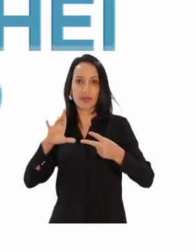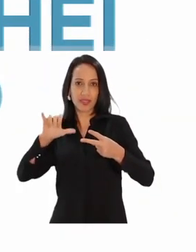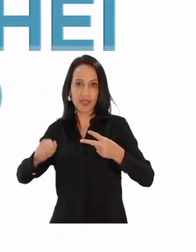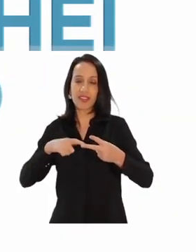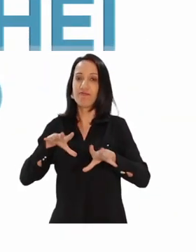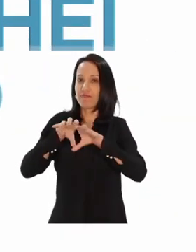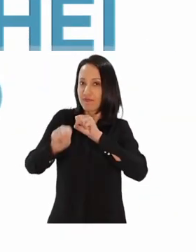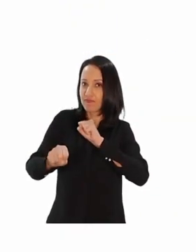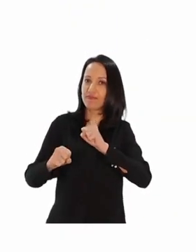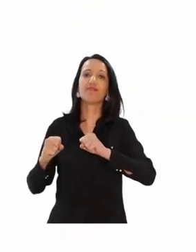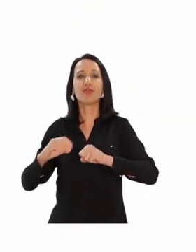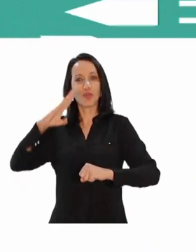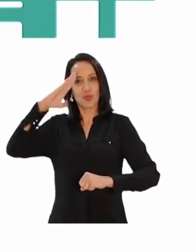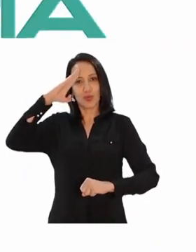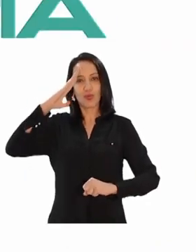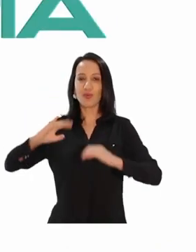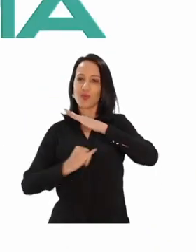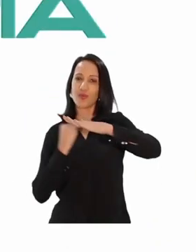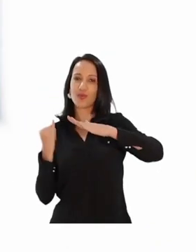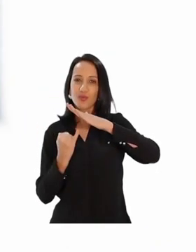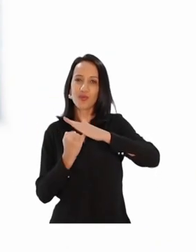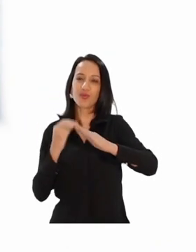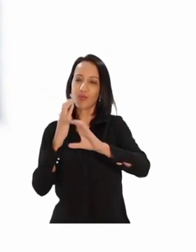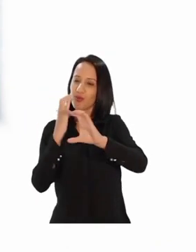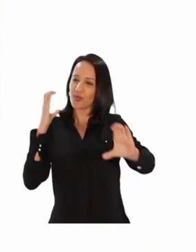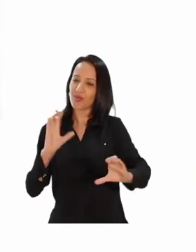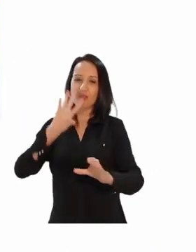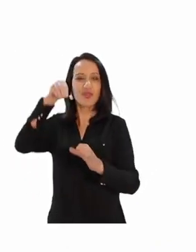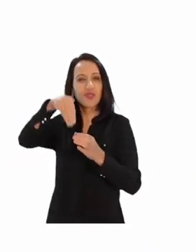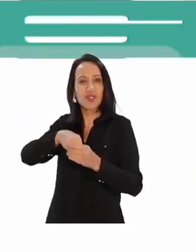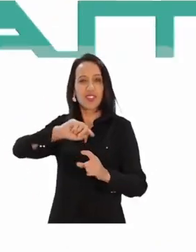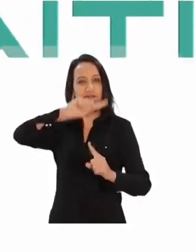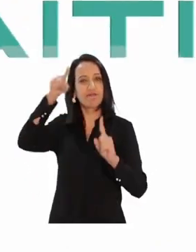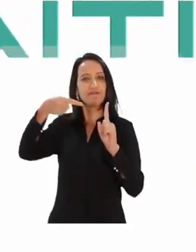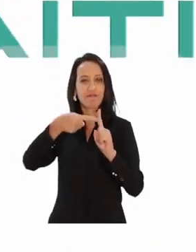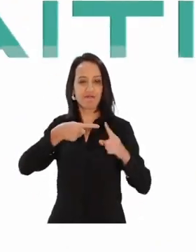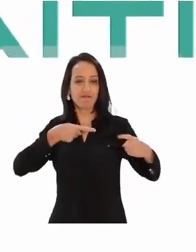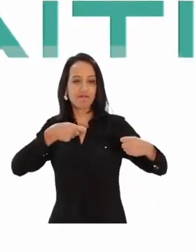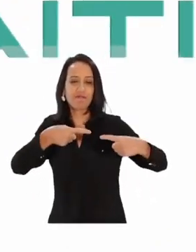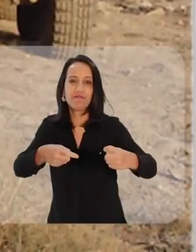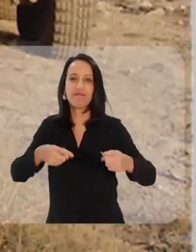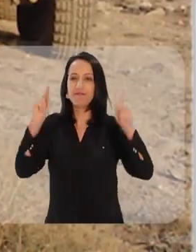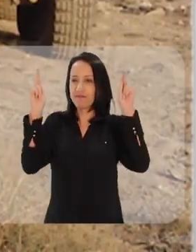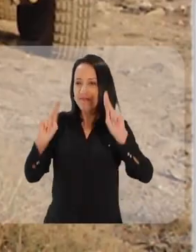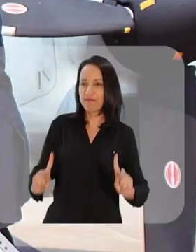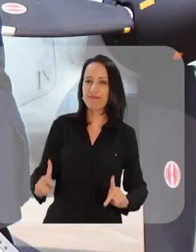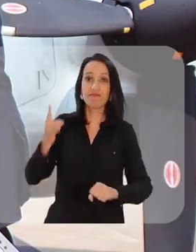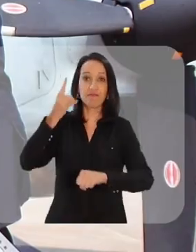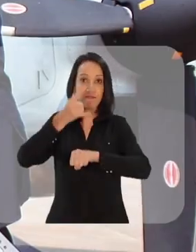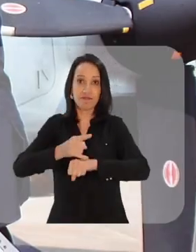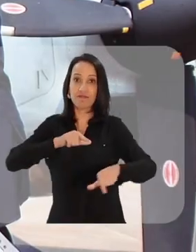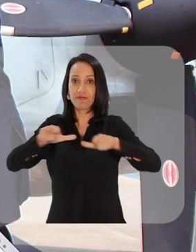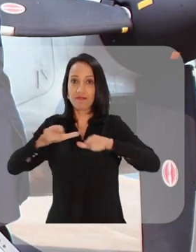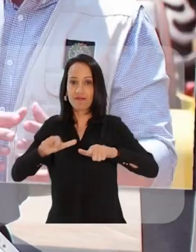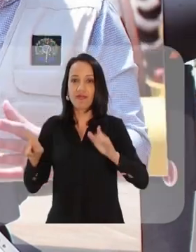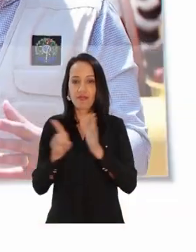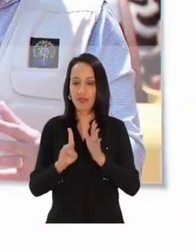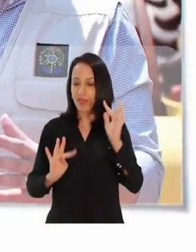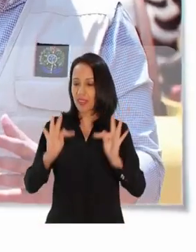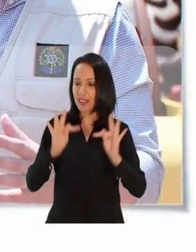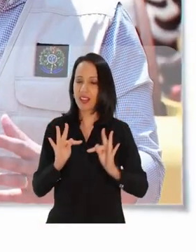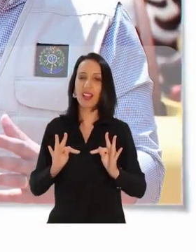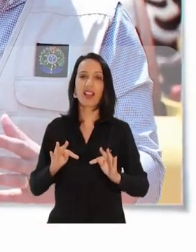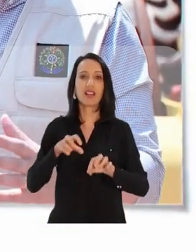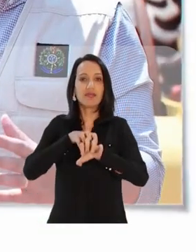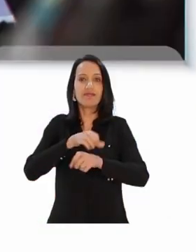Graduado no Instituto Militar de Engenharia, Tarcísio fez parte da missão de paz da ONU no Haiti. Trabalhou como técnico nas